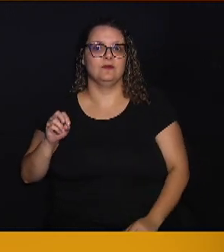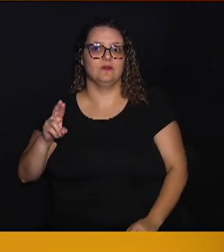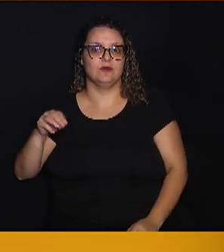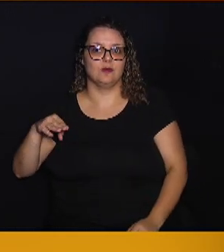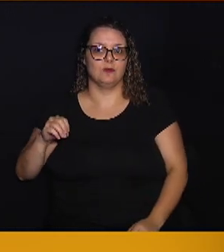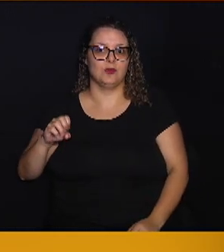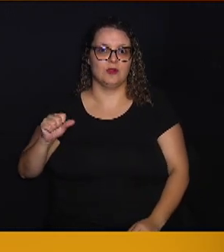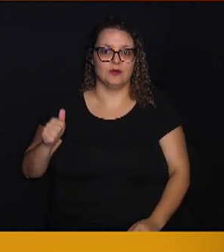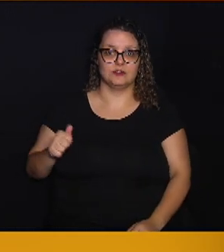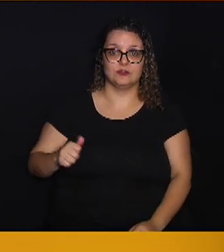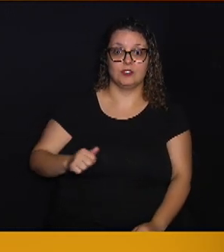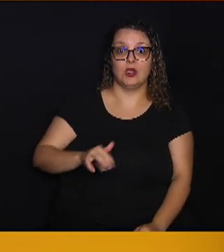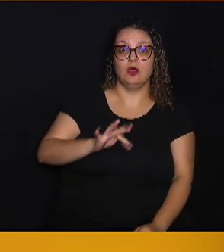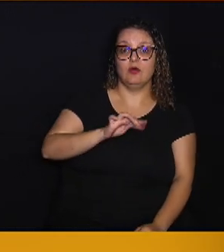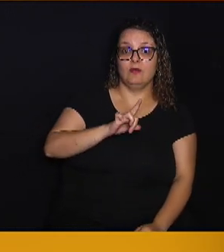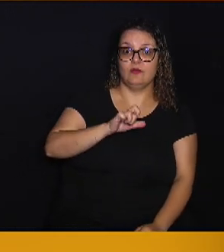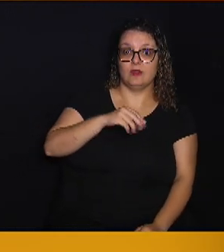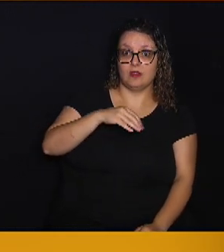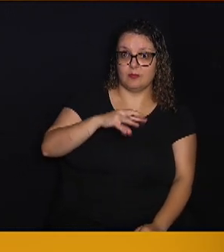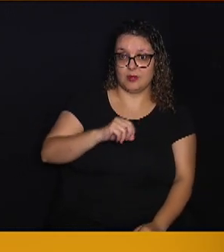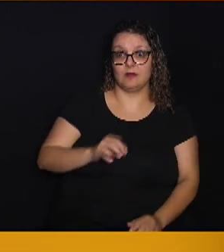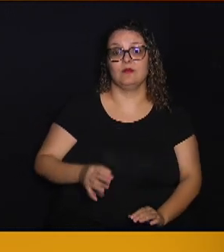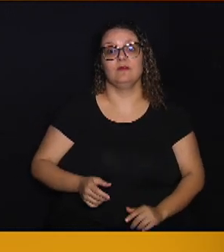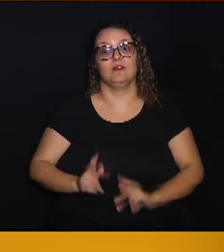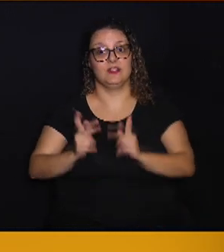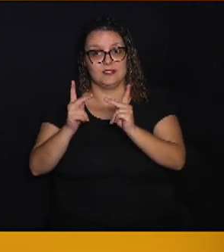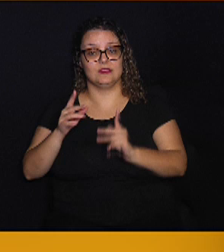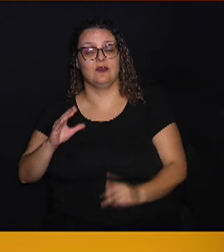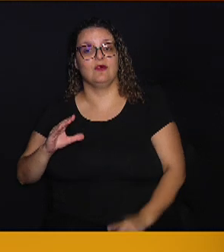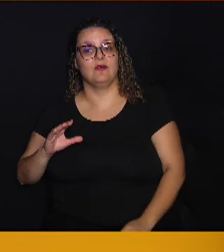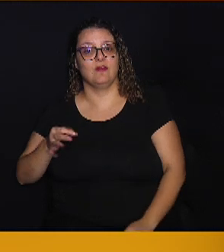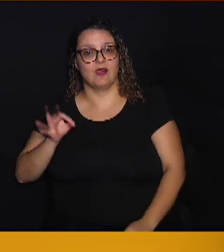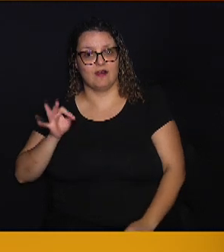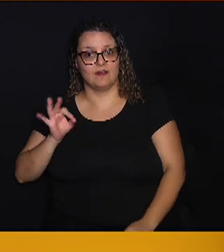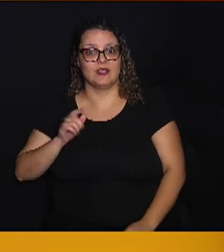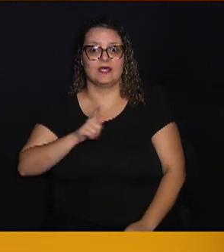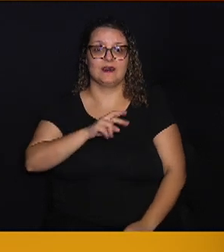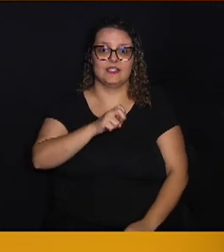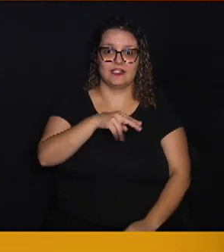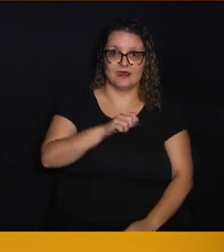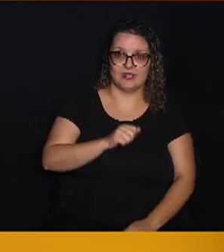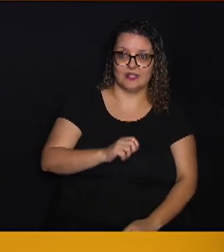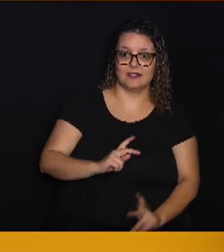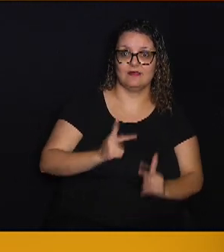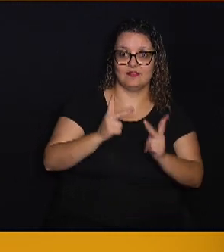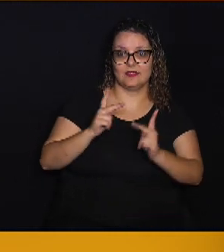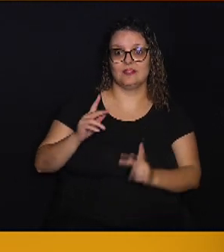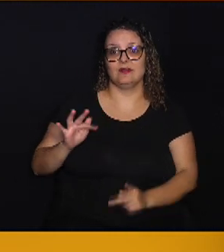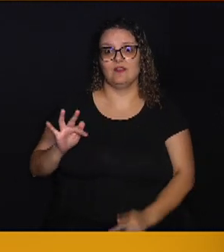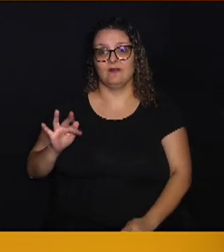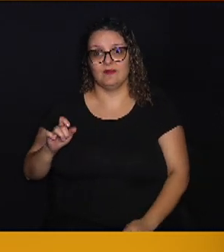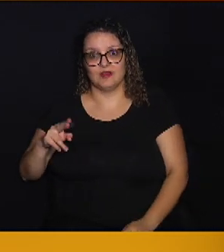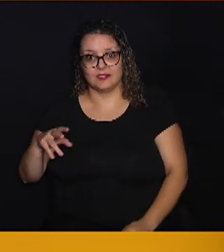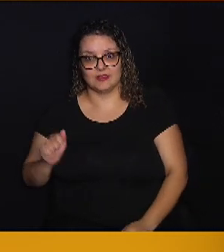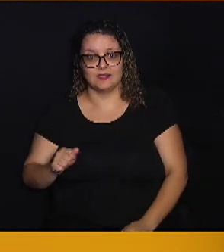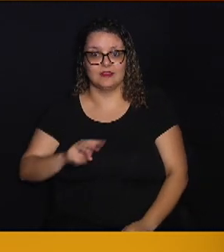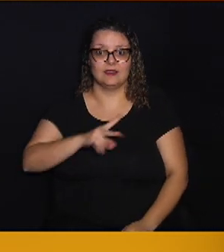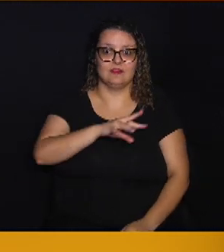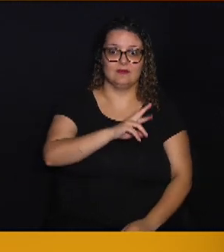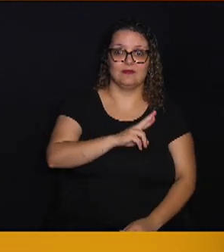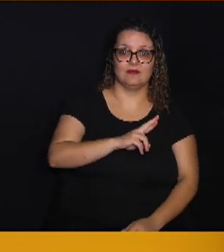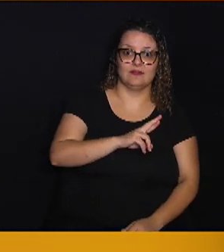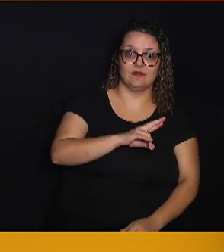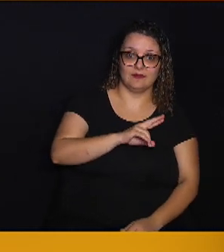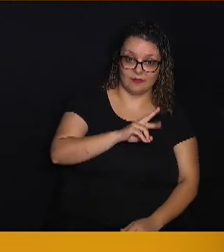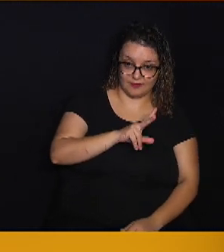Flamengo venceu o Cafezinho, Granada venceu o Jardim Fernanda, Vila Rica ganhou de 1 a 0